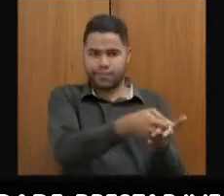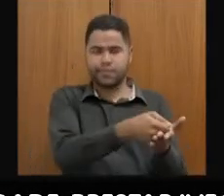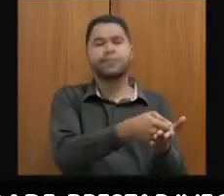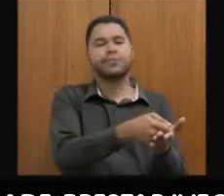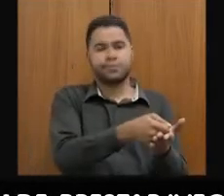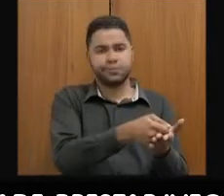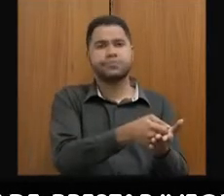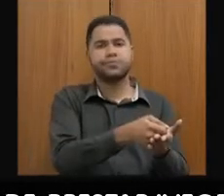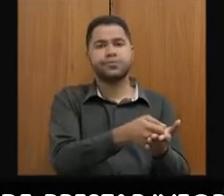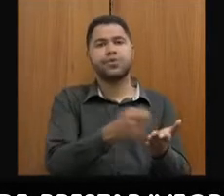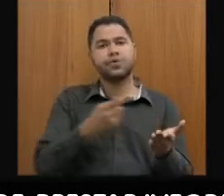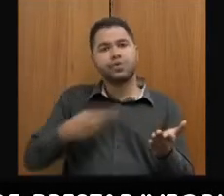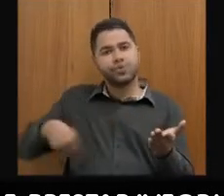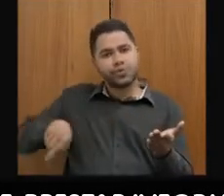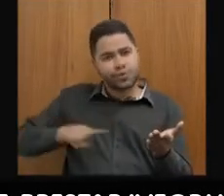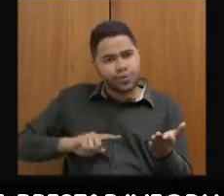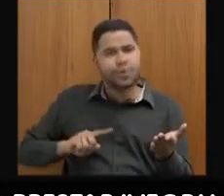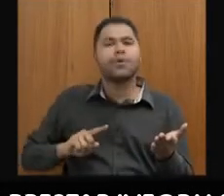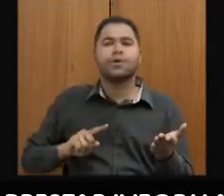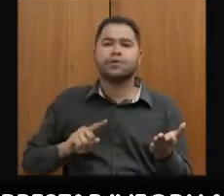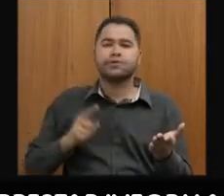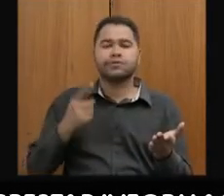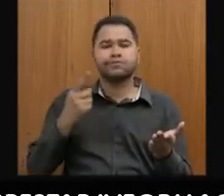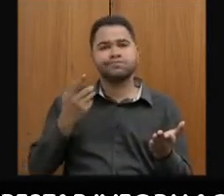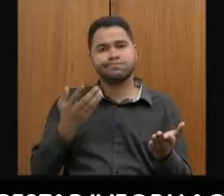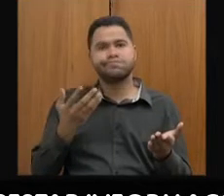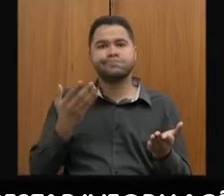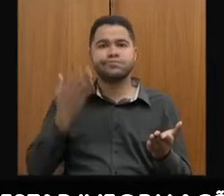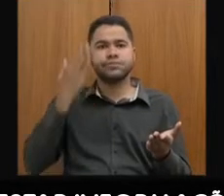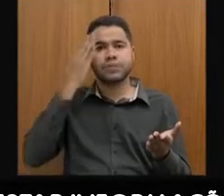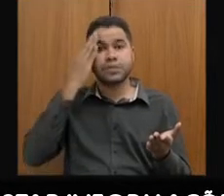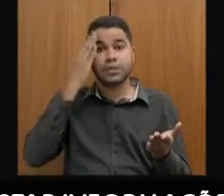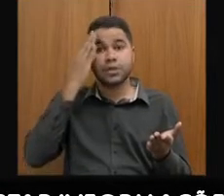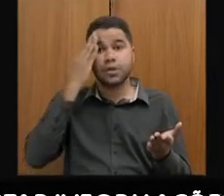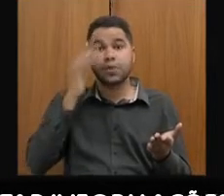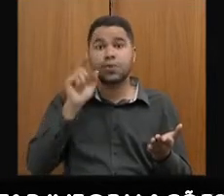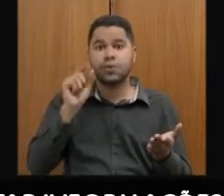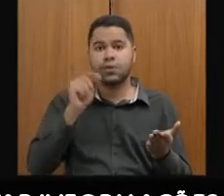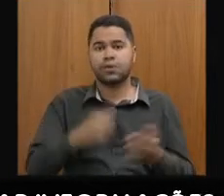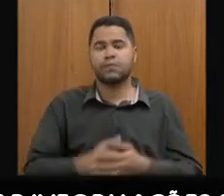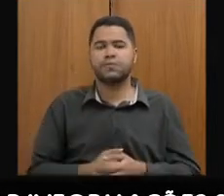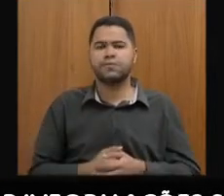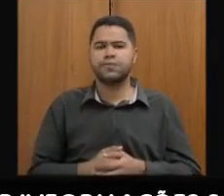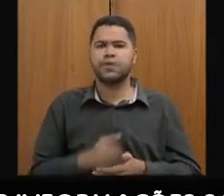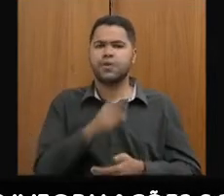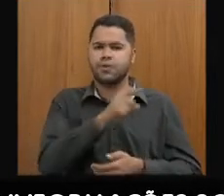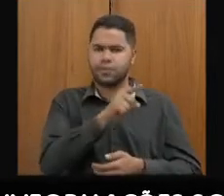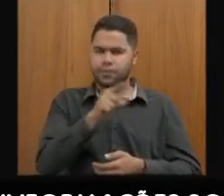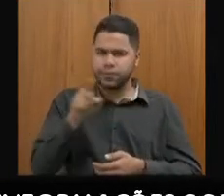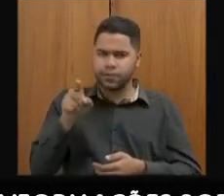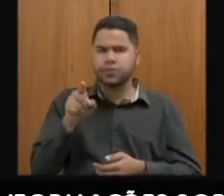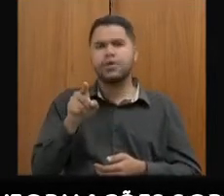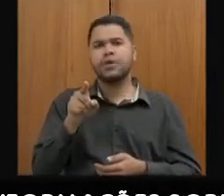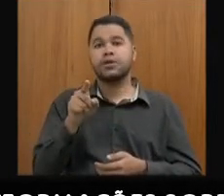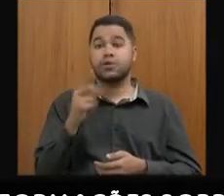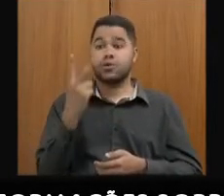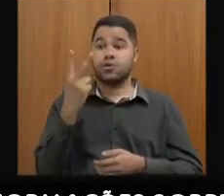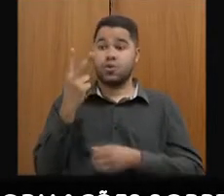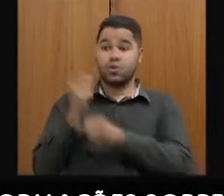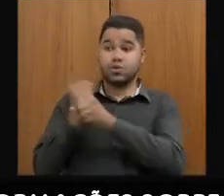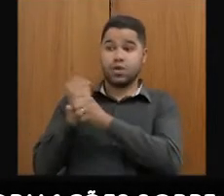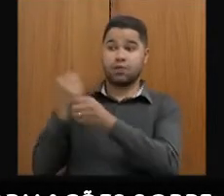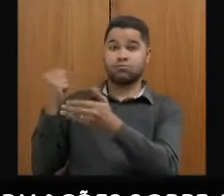a gente... É importante haver o entendimento que você tem, nos últimos dois anos,